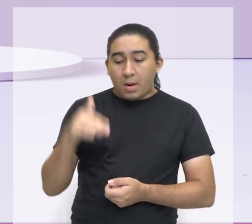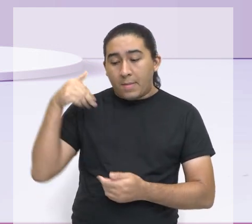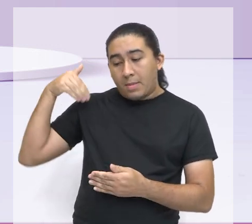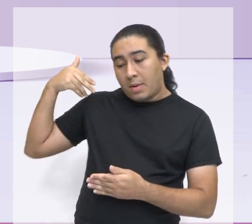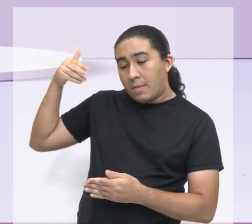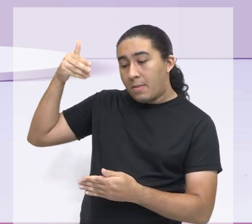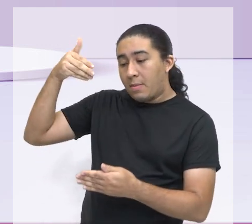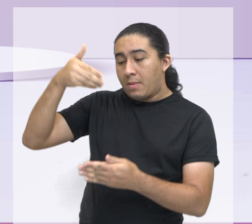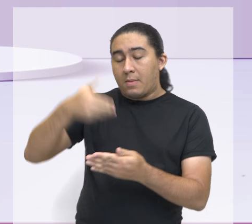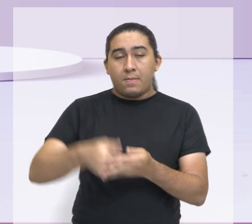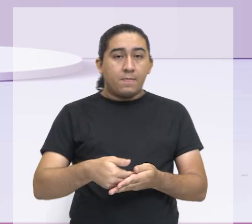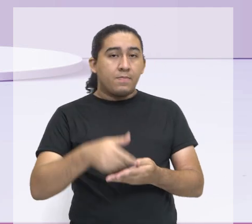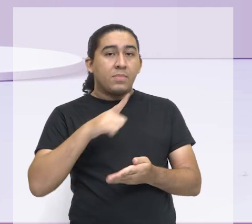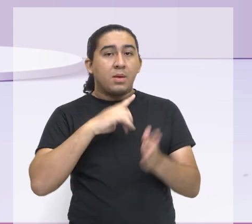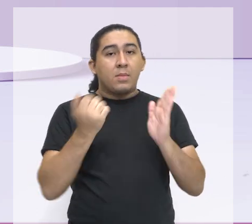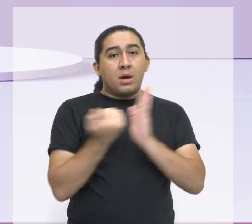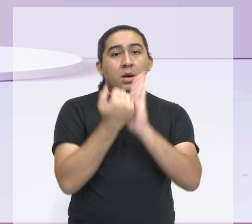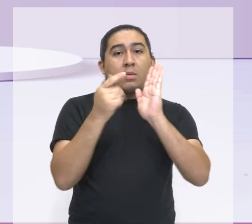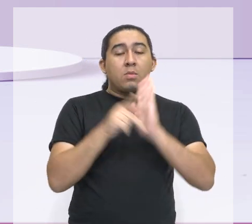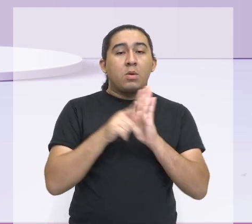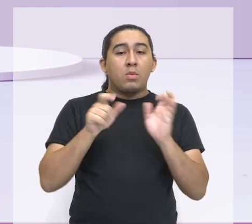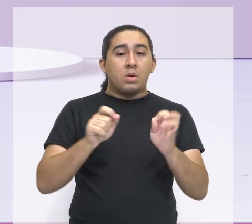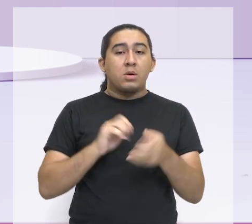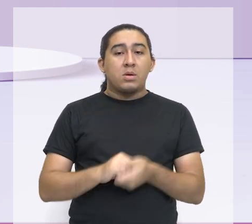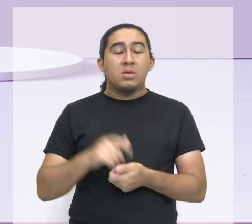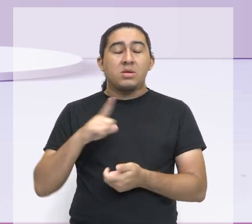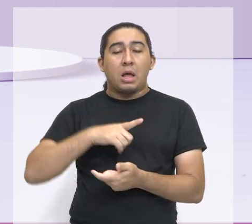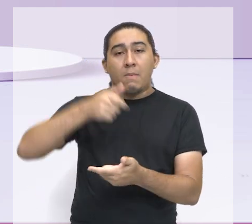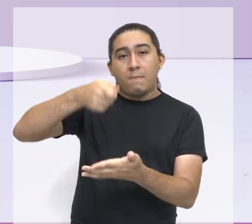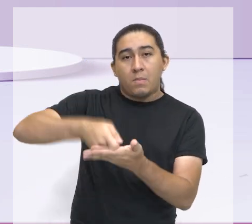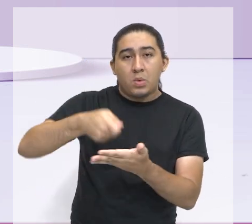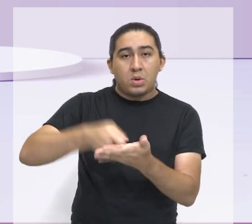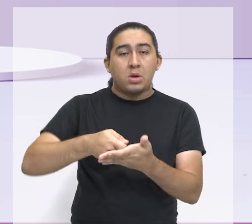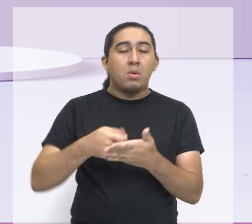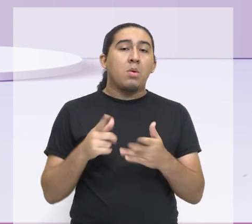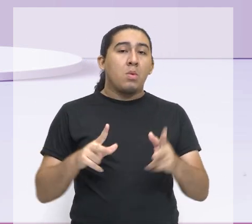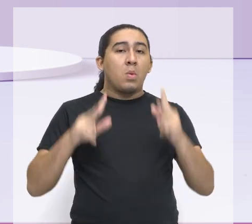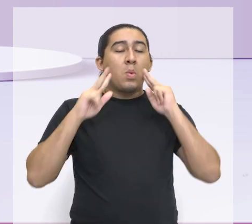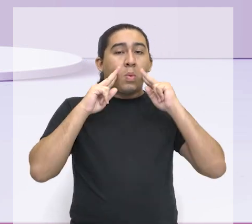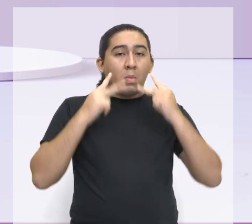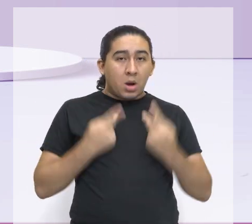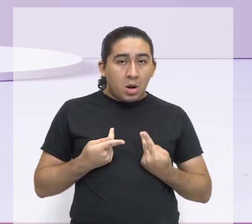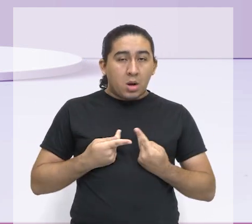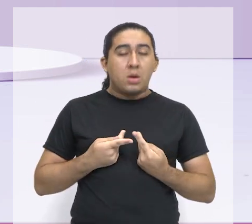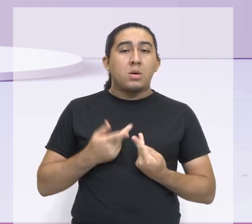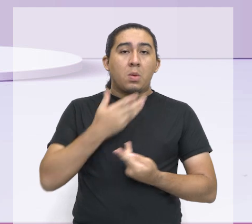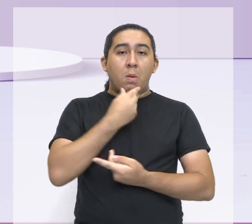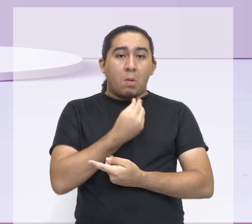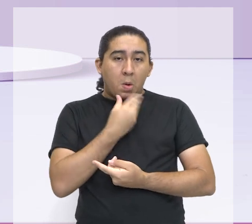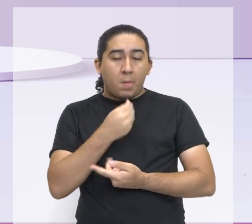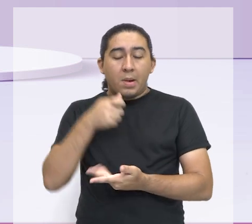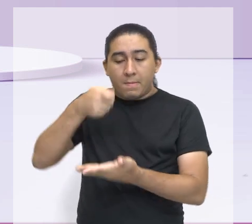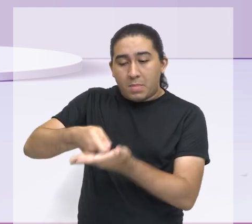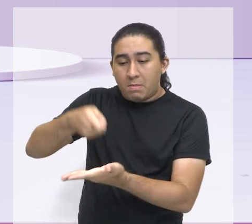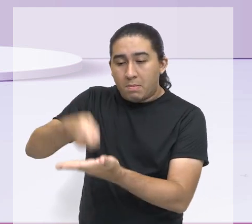marcadas pela imposição machista, patriarcal, que sempre colocou a mulher